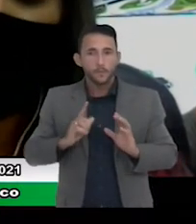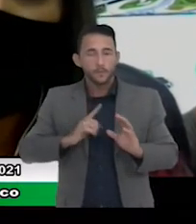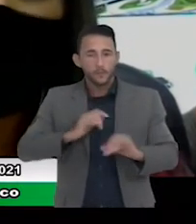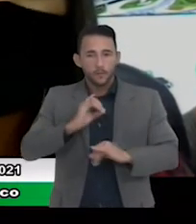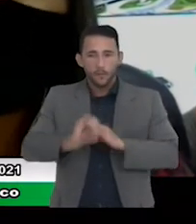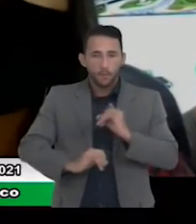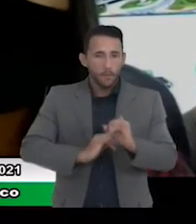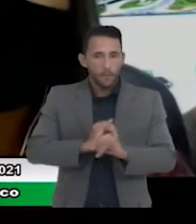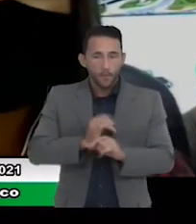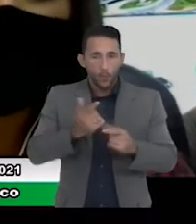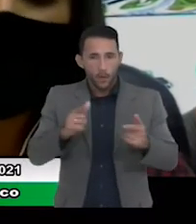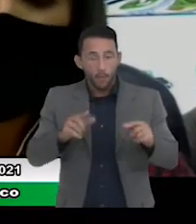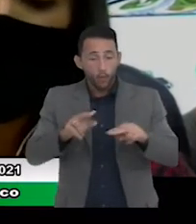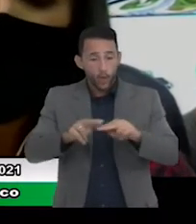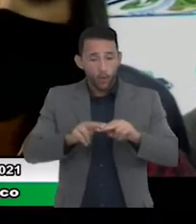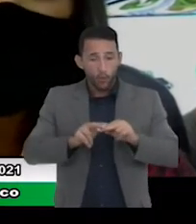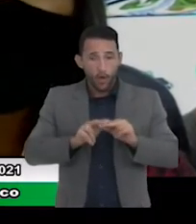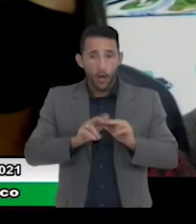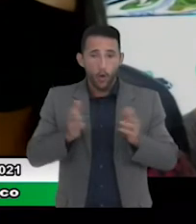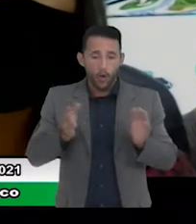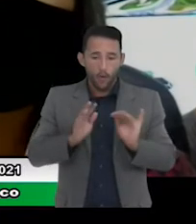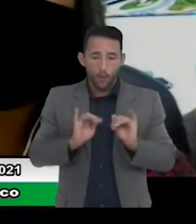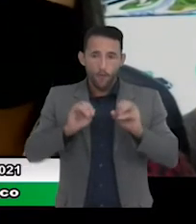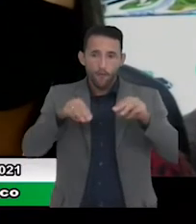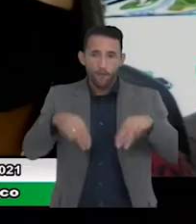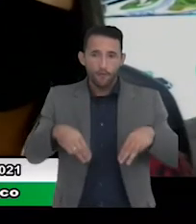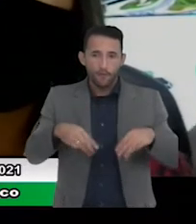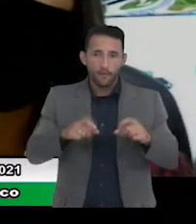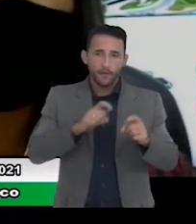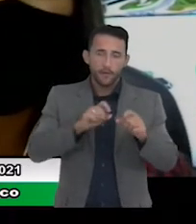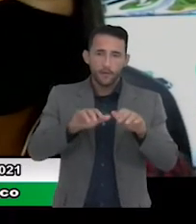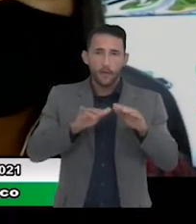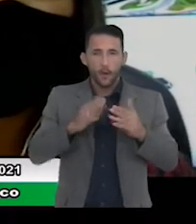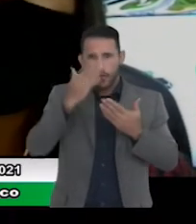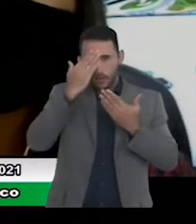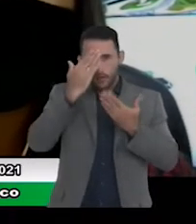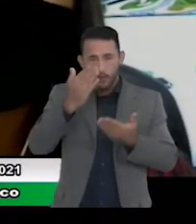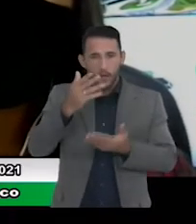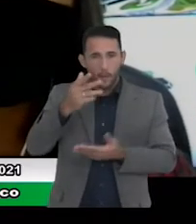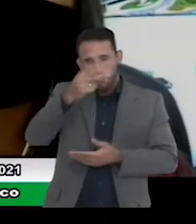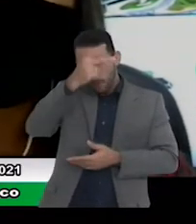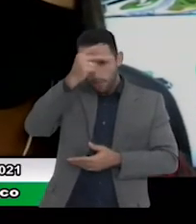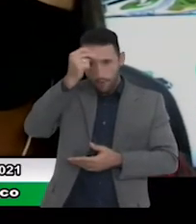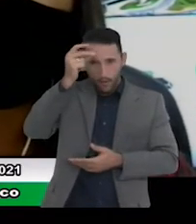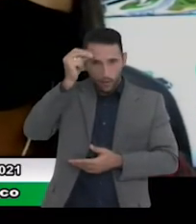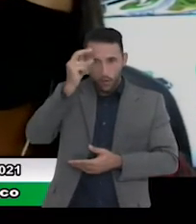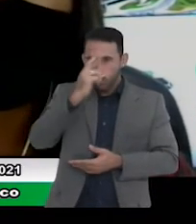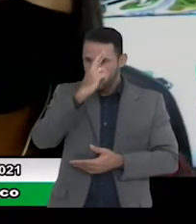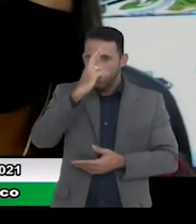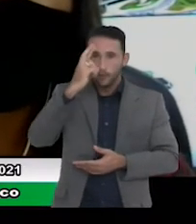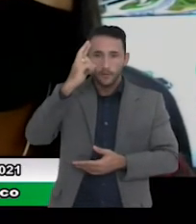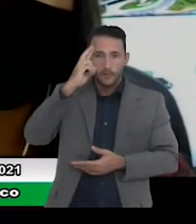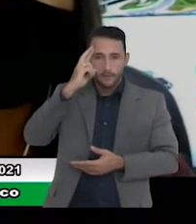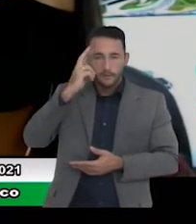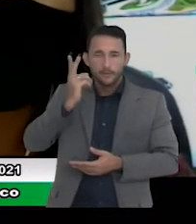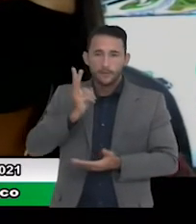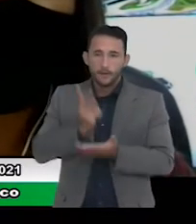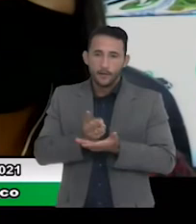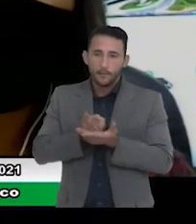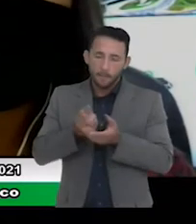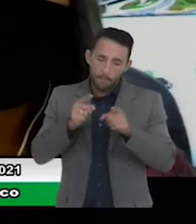nós vamos encerrar essa sessão eu gostaria de agradecer ao prefeito Rogério Lins por ter sido nosso parceiro aqui no